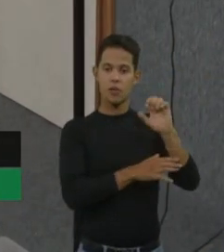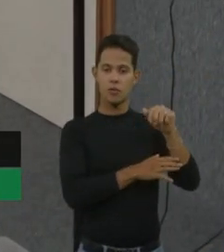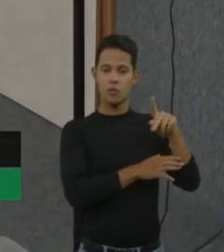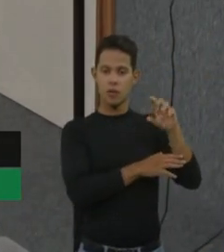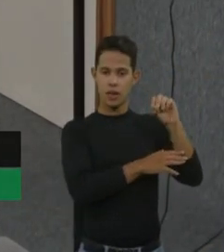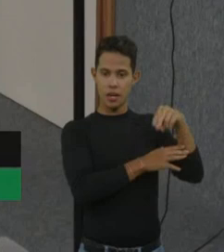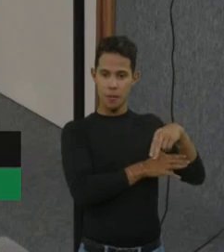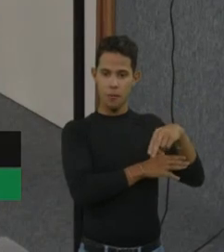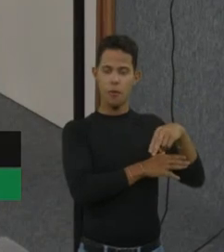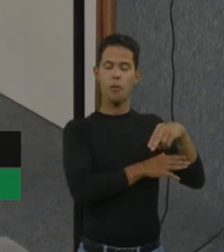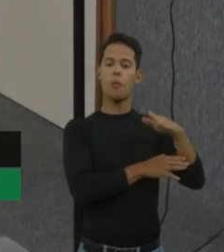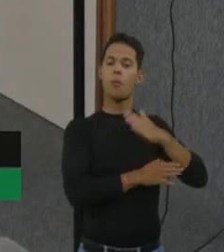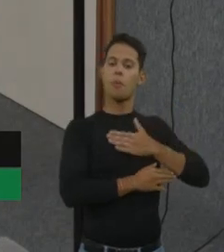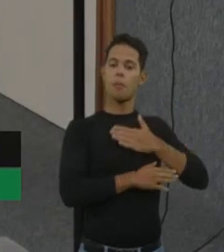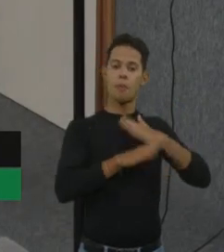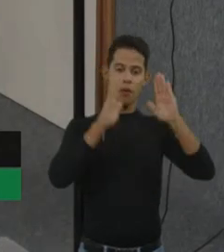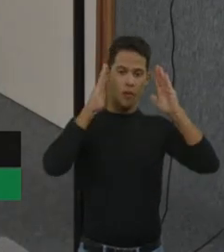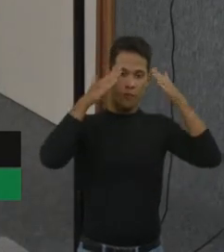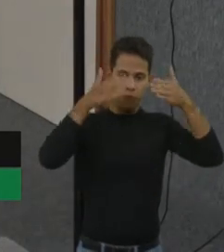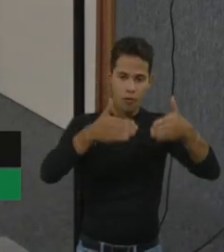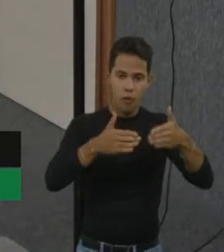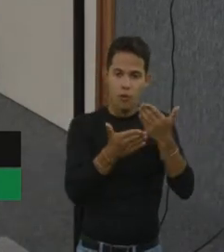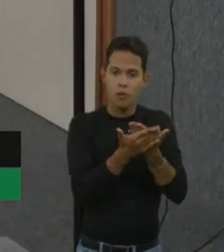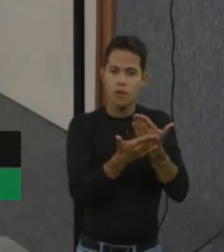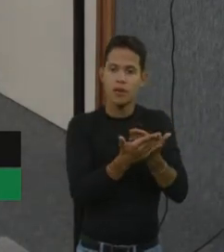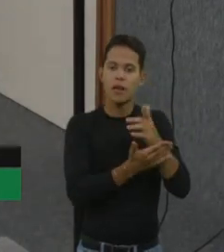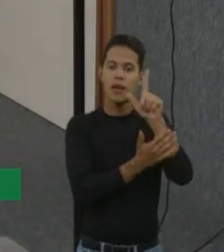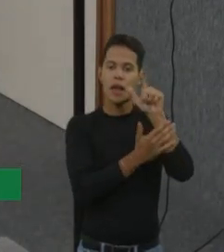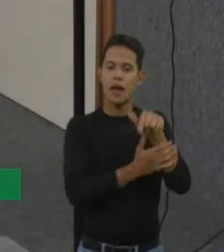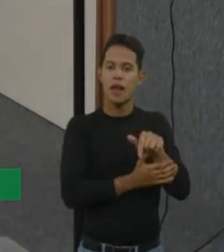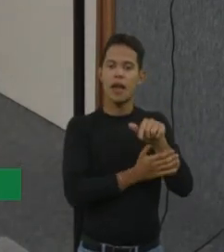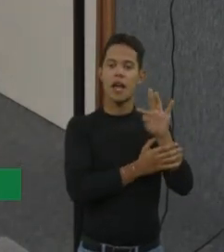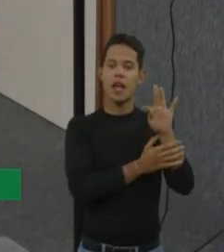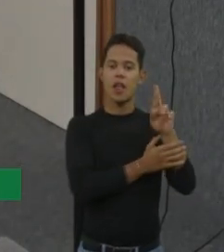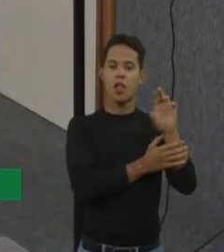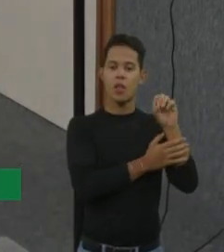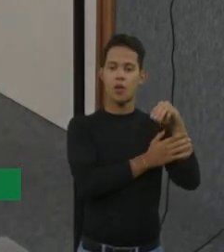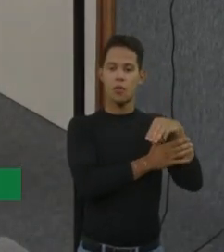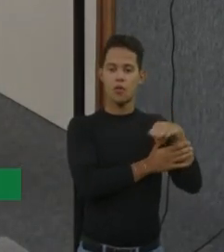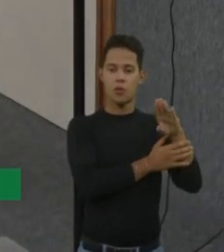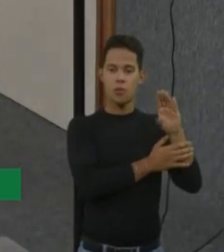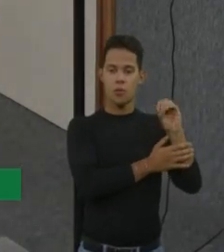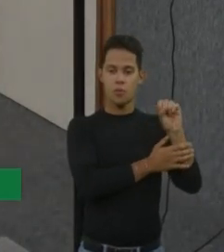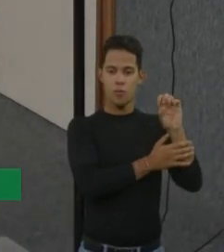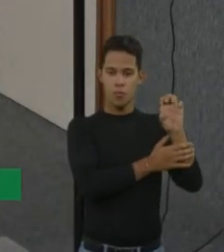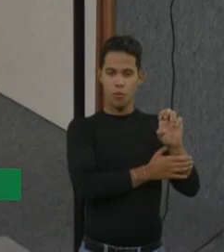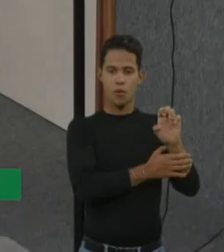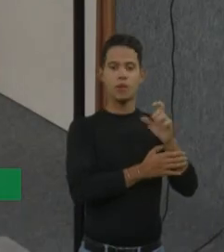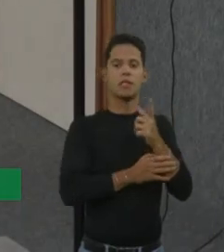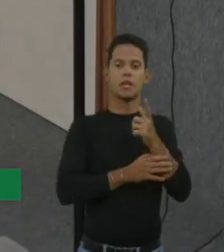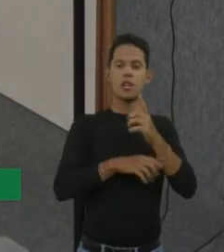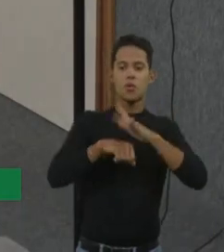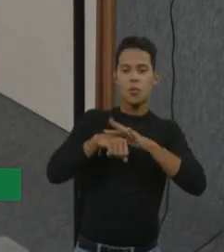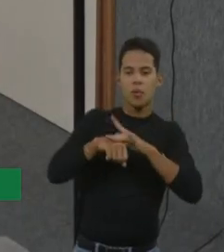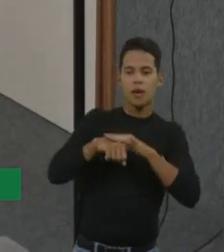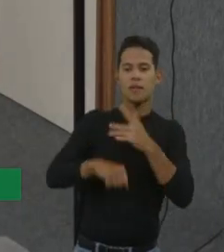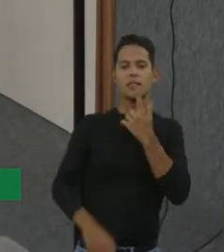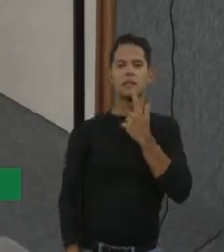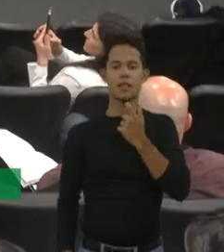foco de abrangência de estudo é em hemostasia e trombose, então doenças de sangramento e também de trombose.